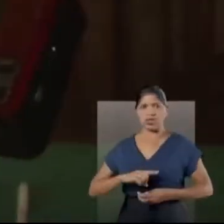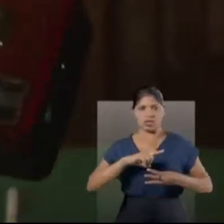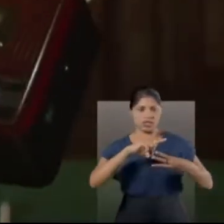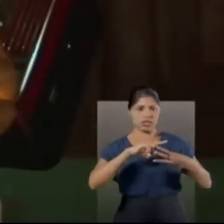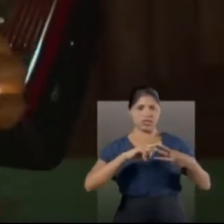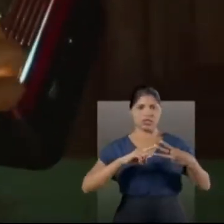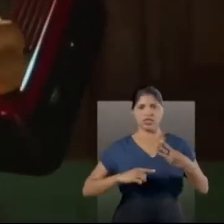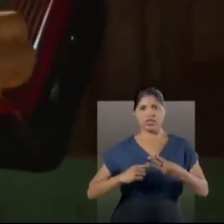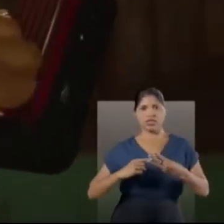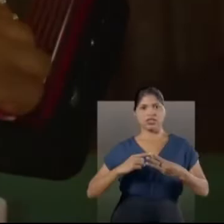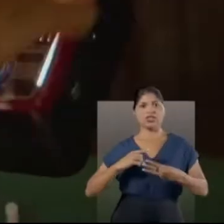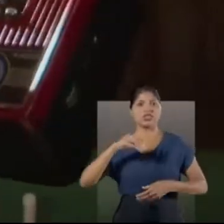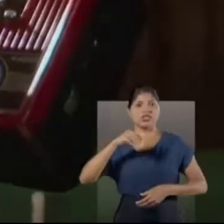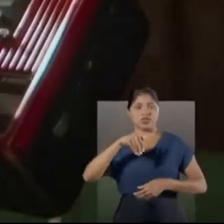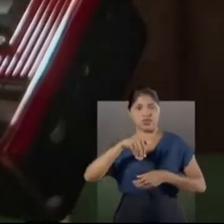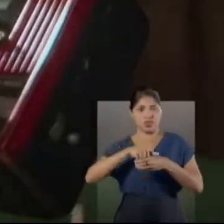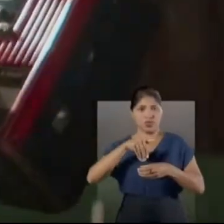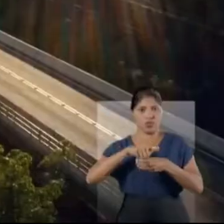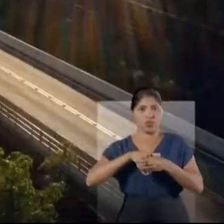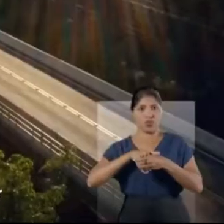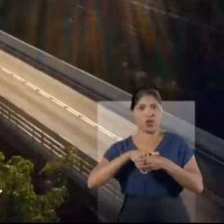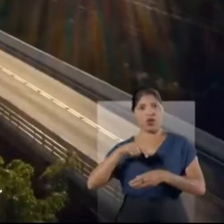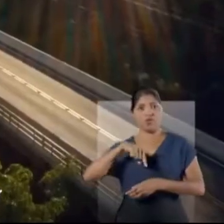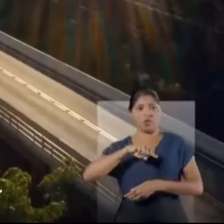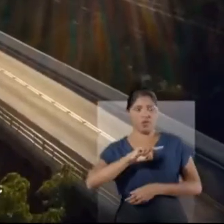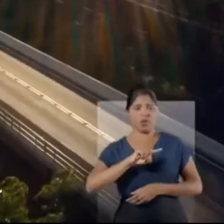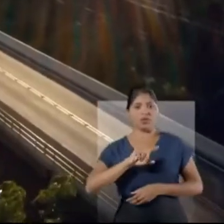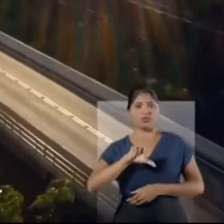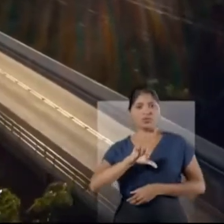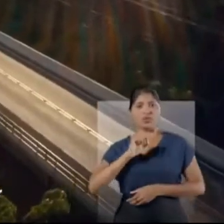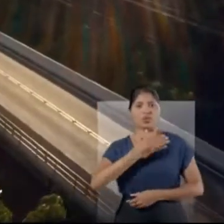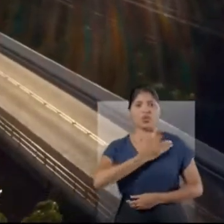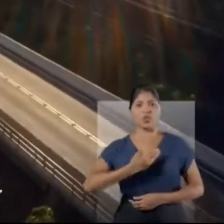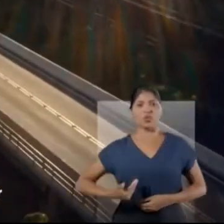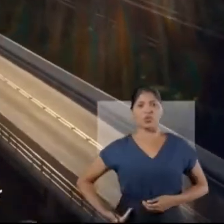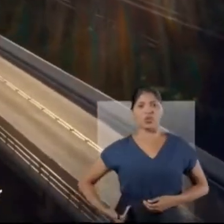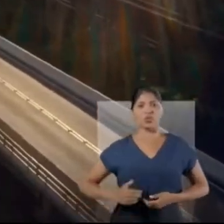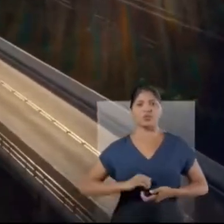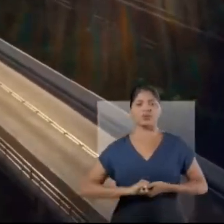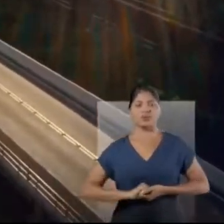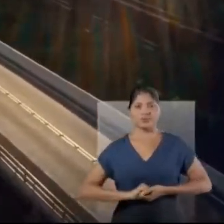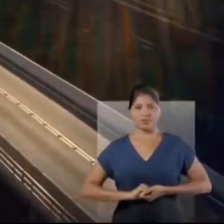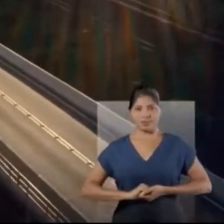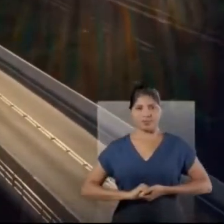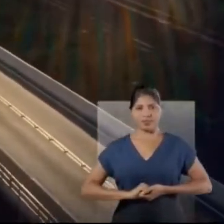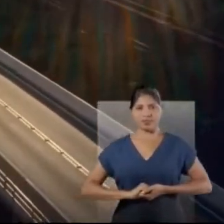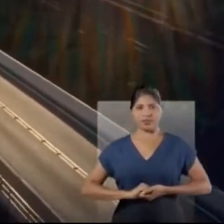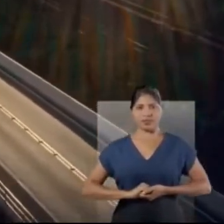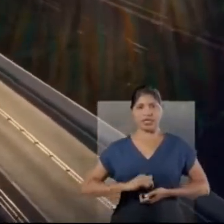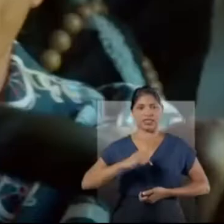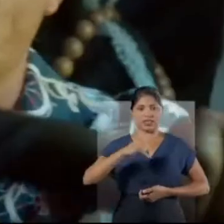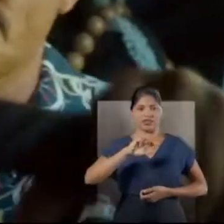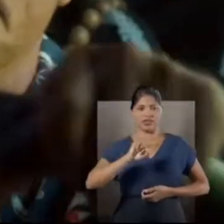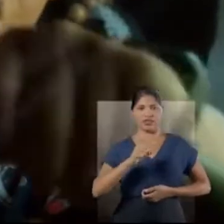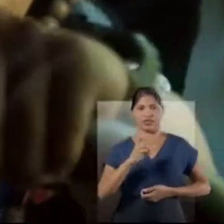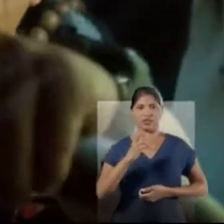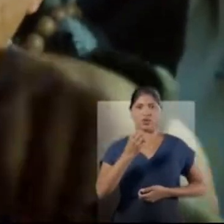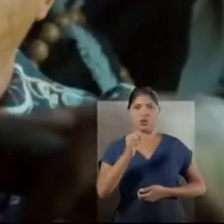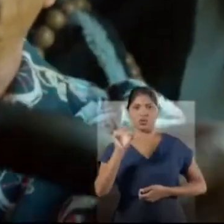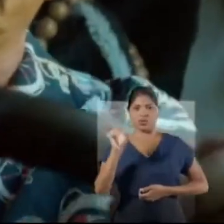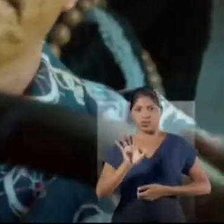Em três estados e no Distrito Federal, os eleitores foram às urnas para escolher um novo governador. 7